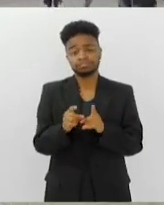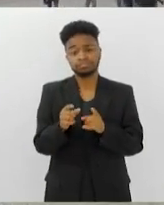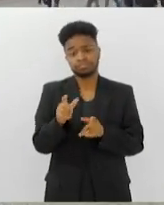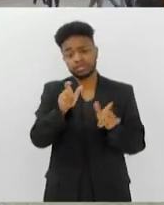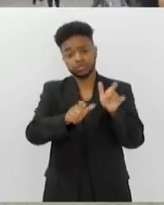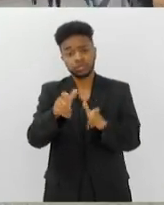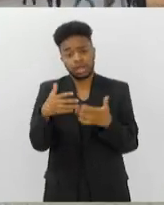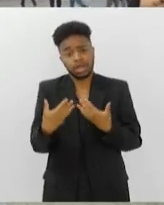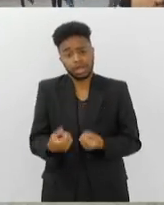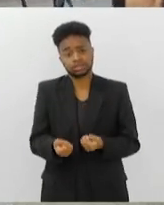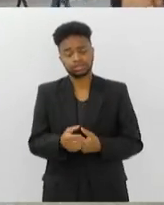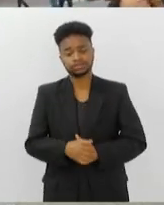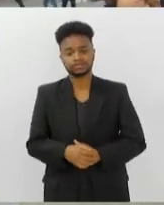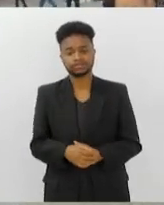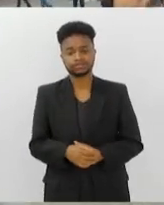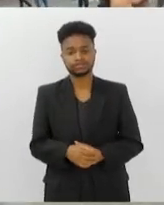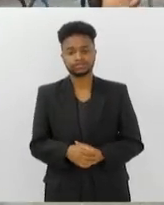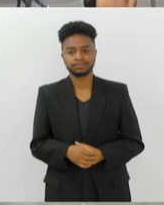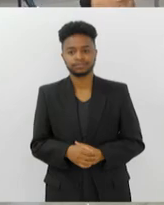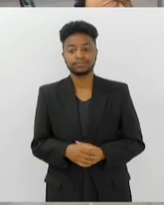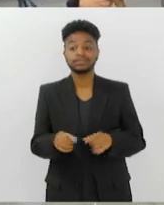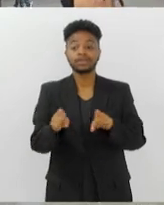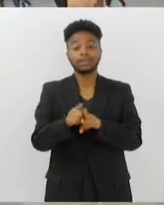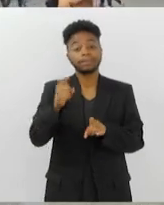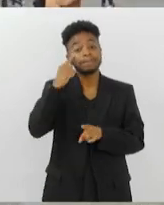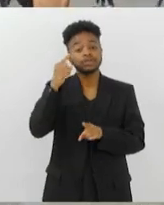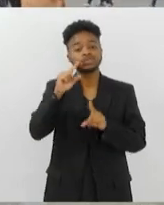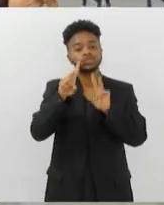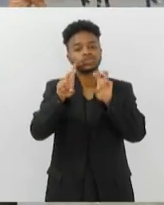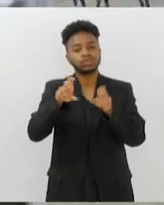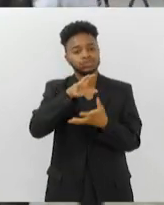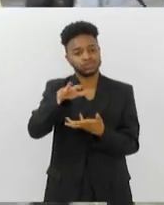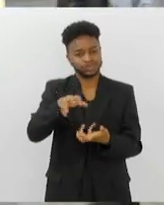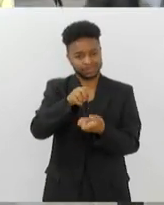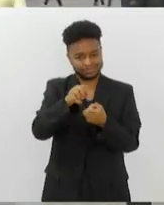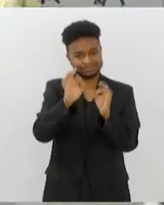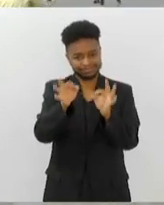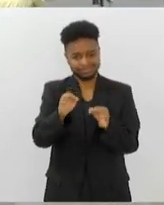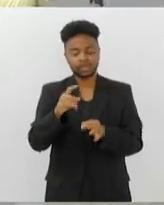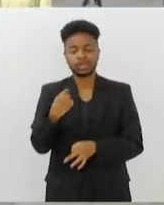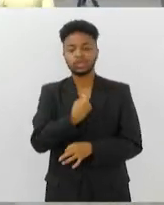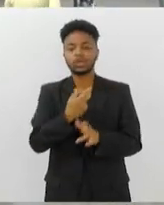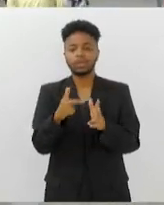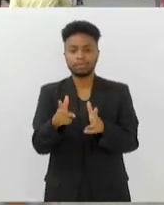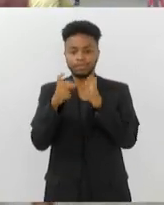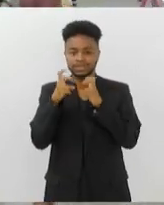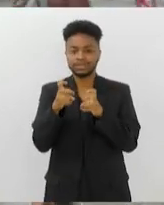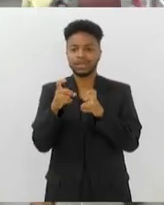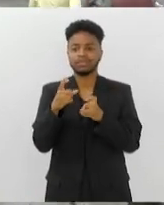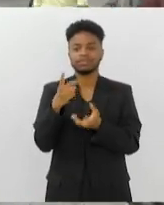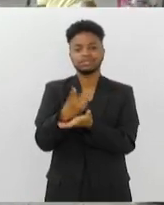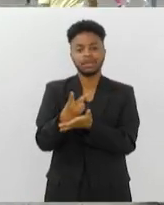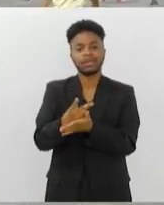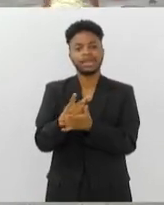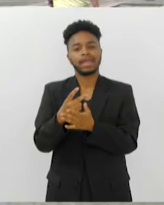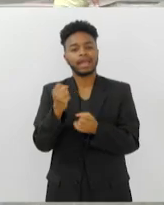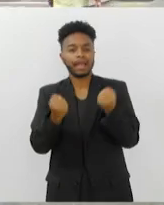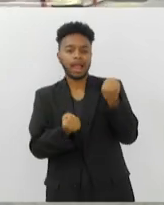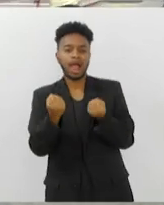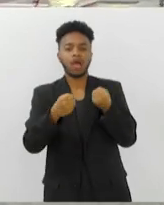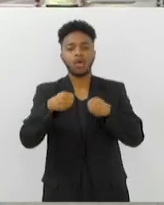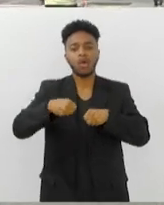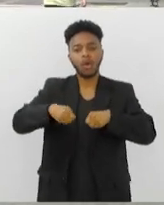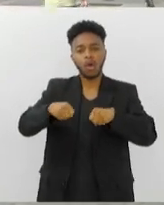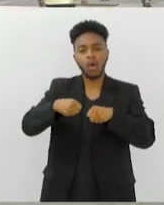recebido aqui. É, Vicente, o pensamento também na questão da sustentabilidade, né, Maicon? A gente vê aqui passagem o tempo todo de carro, de ônibus, de